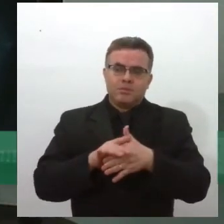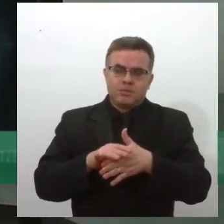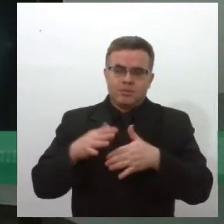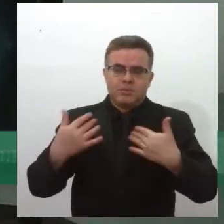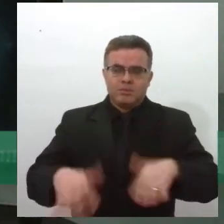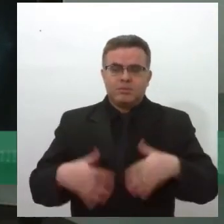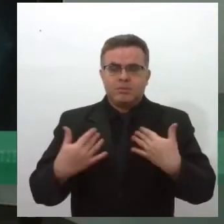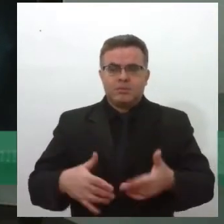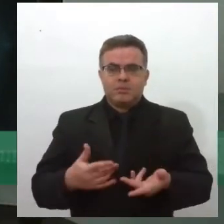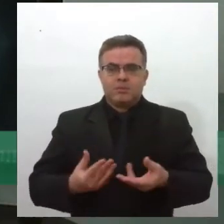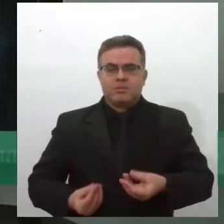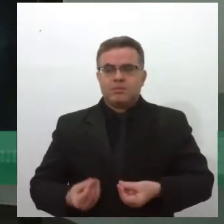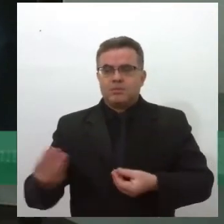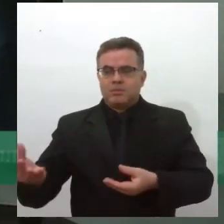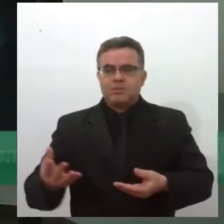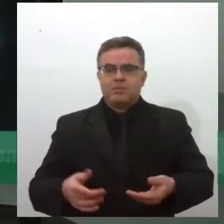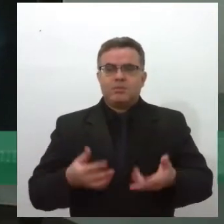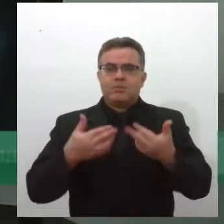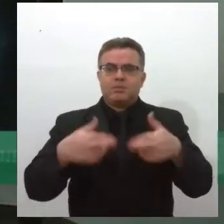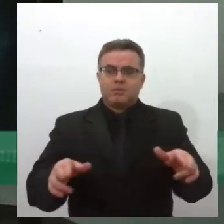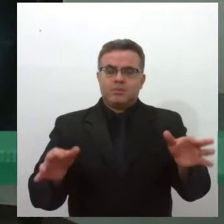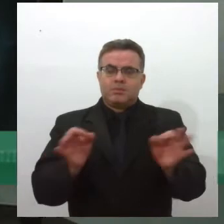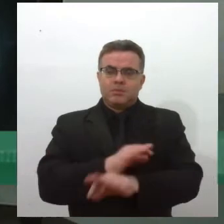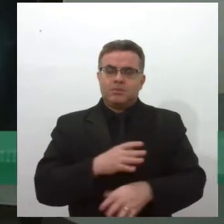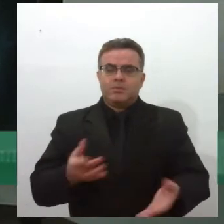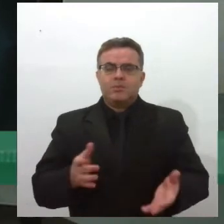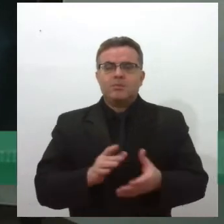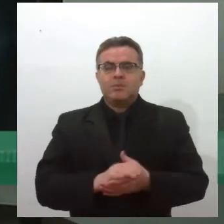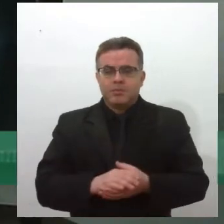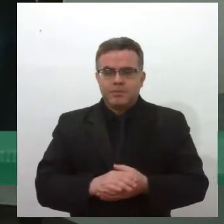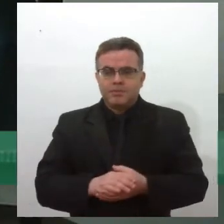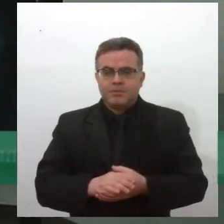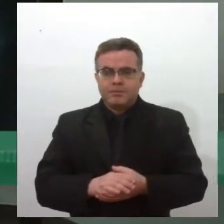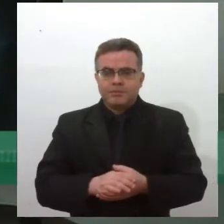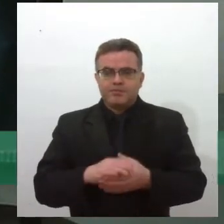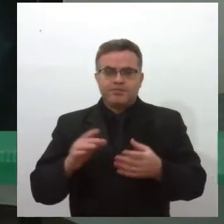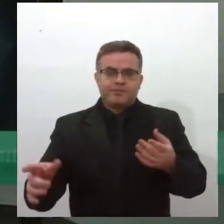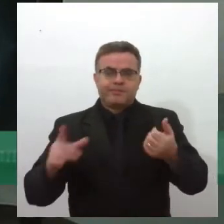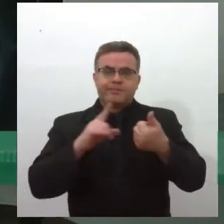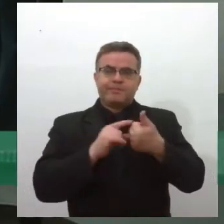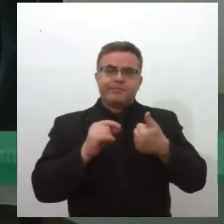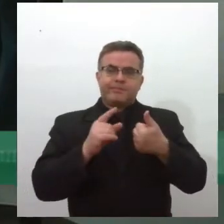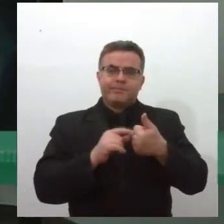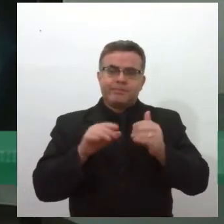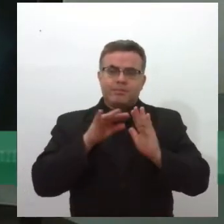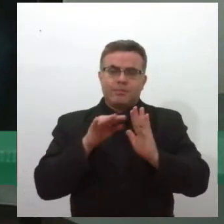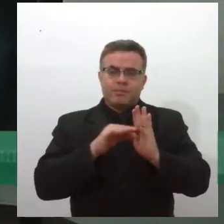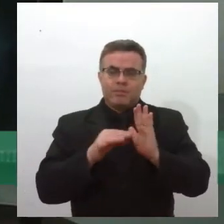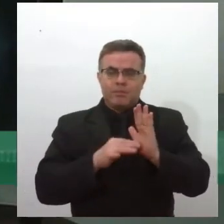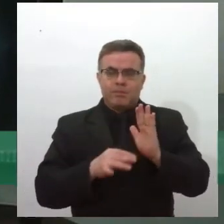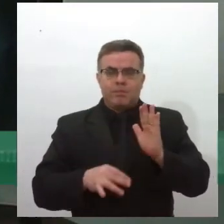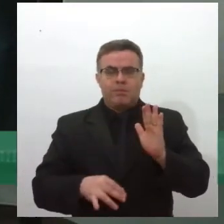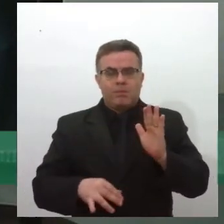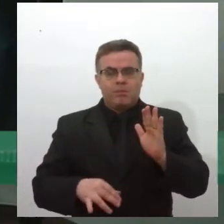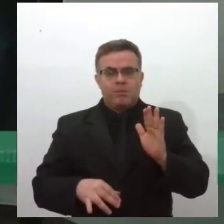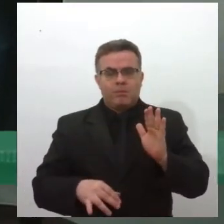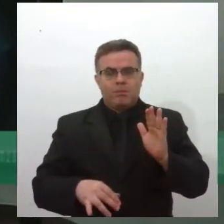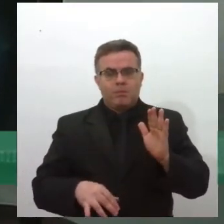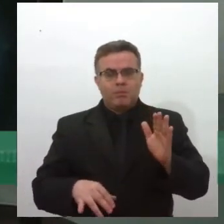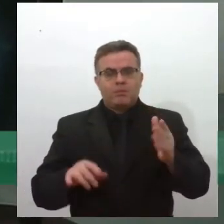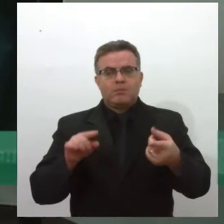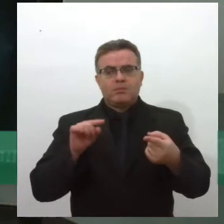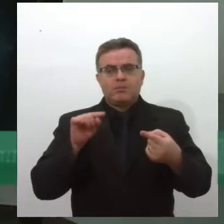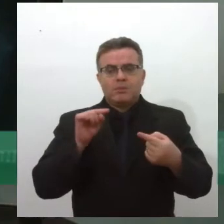a doença de doação de órgãos e da providências correlatas, né? Entre os artigos aí da instituição, ele